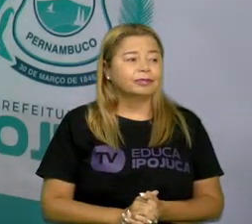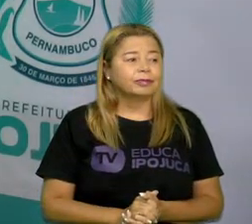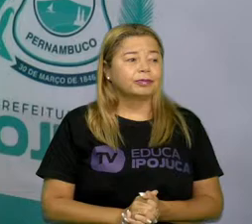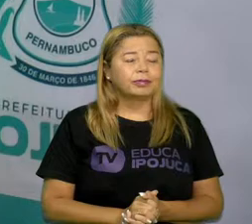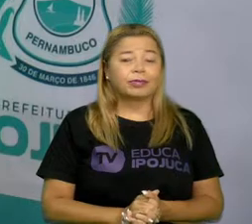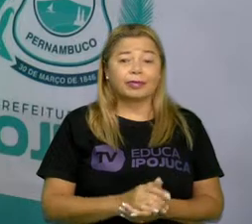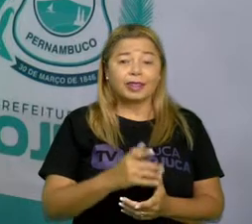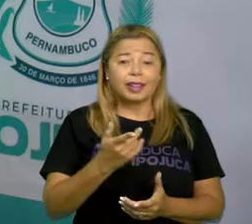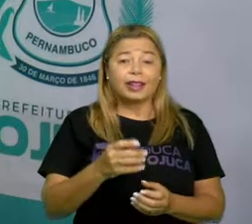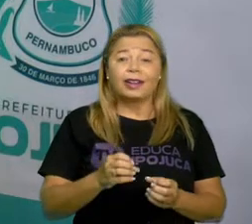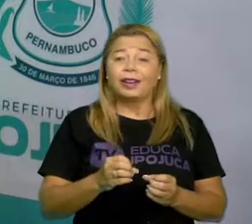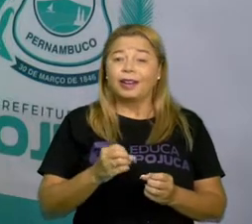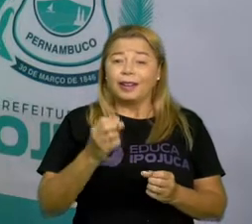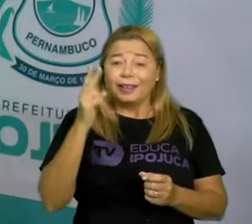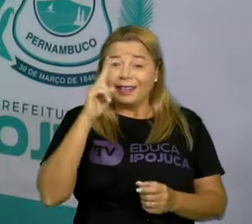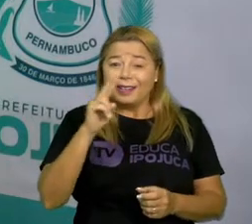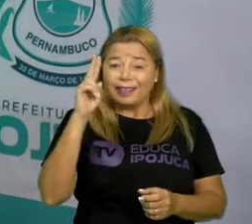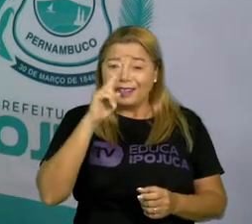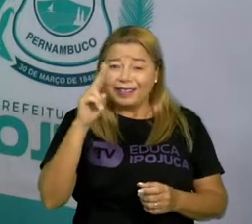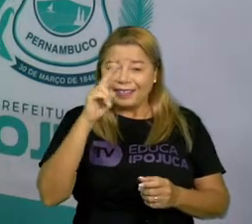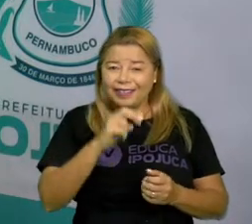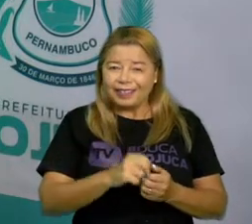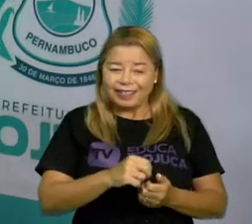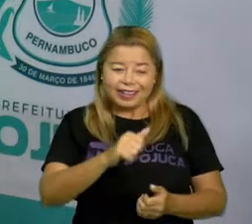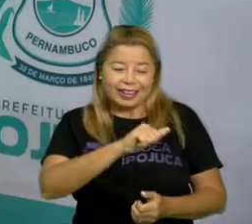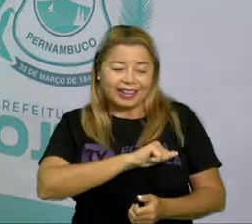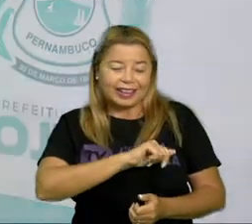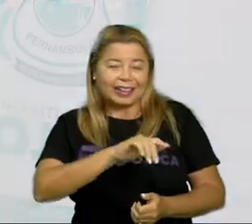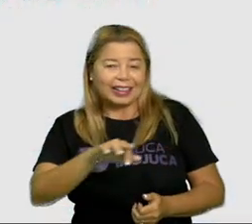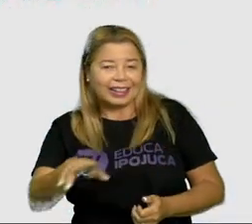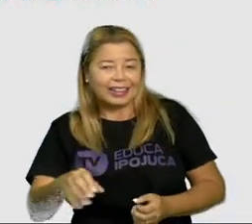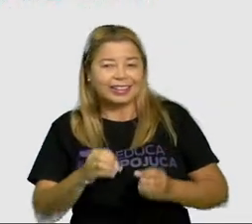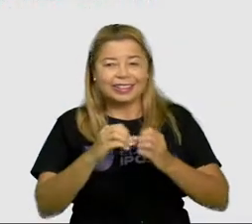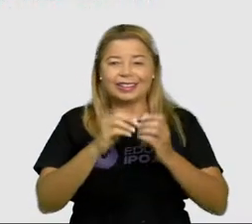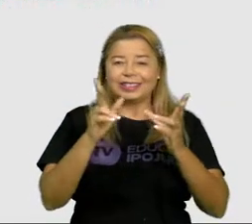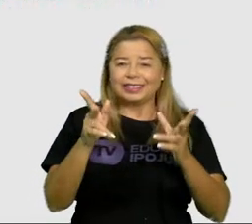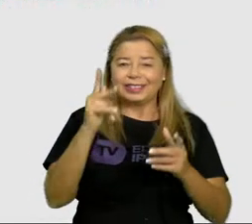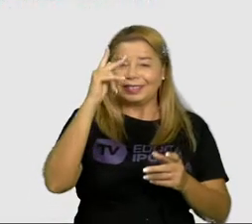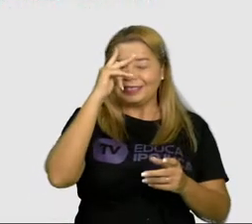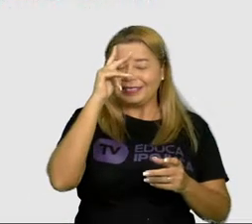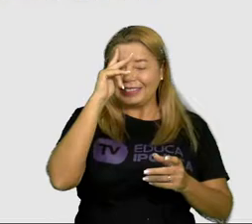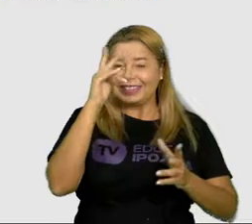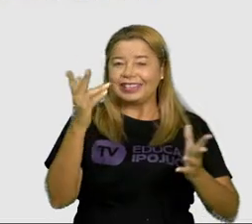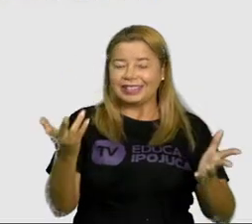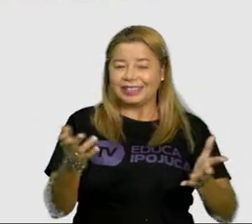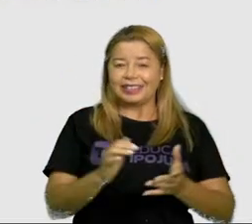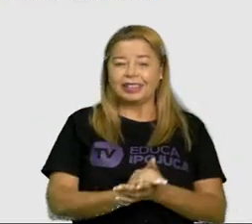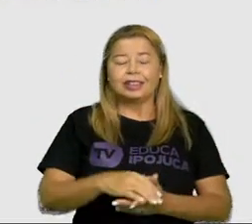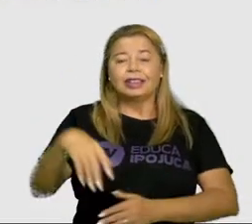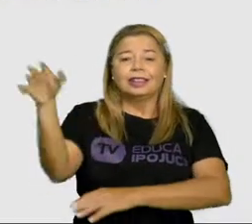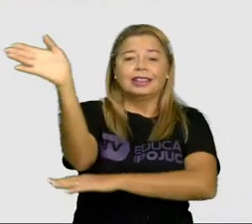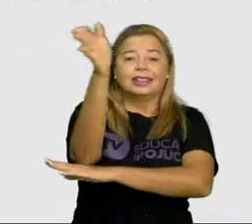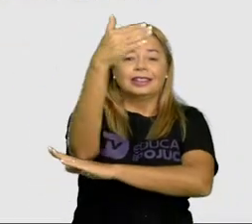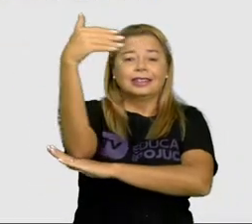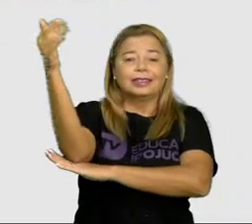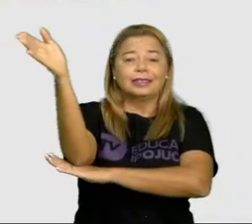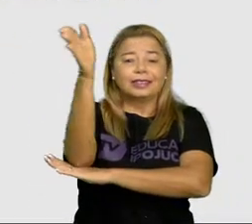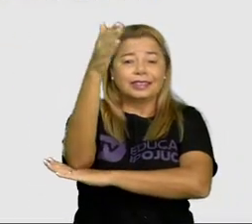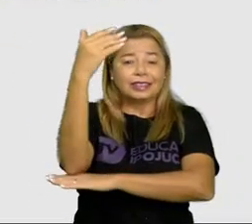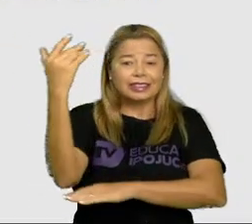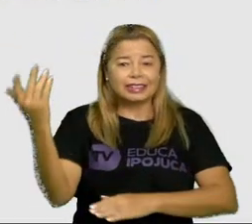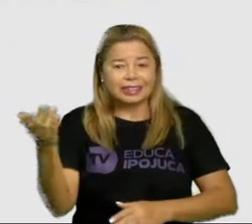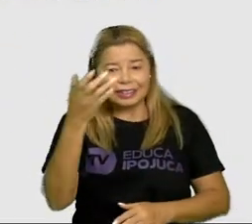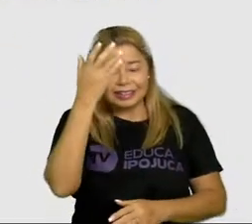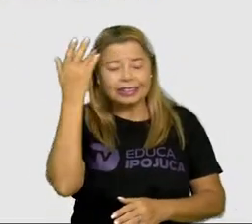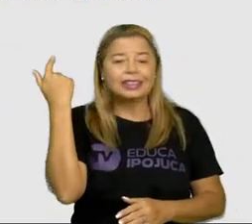Olha que fonte histórica bonita de Ipojuca. Fonte histórica ipodjucana. A bandeira de Ipojuca foi idealizada pela professora